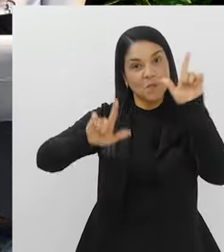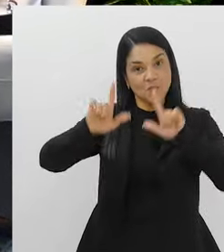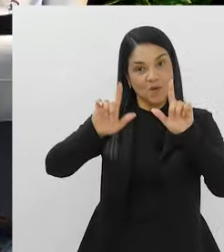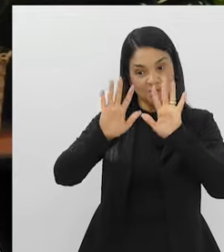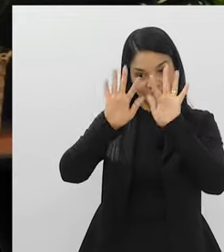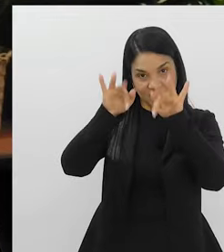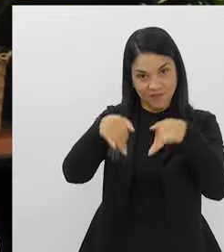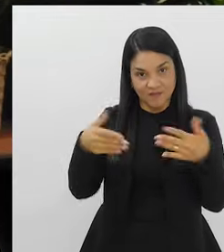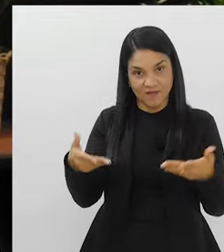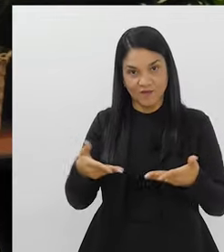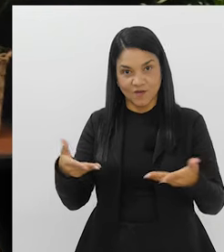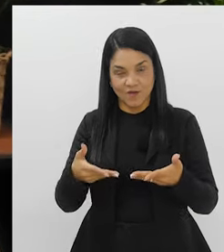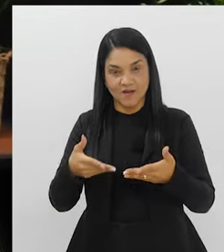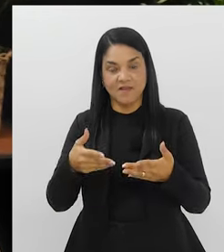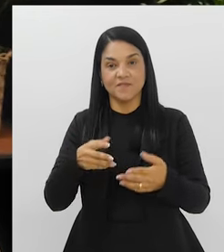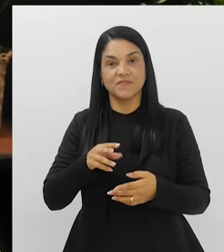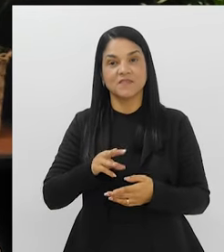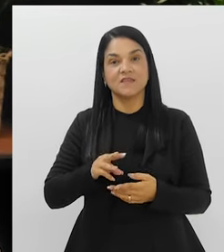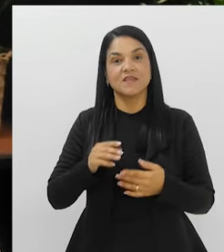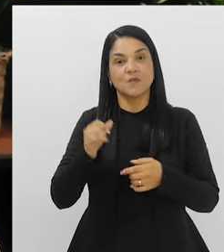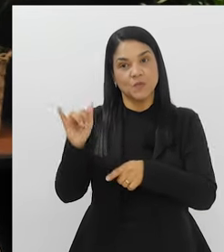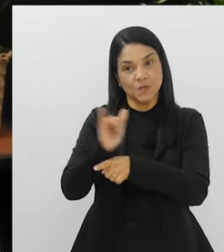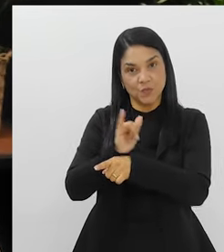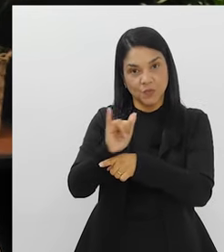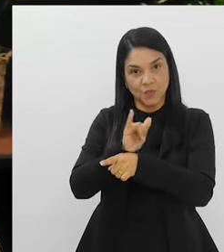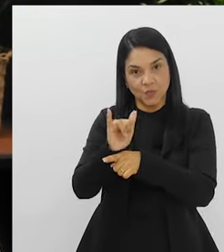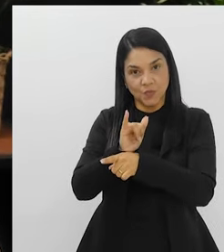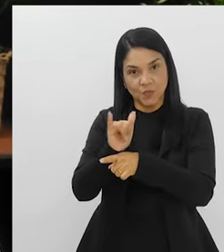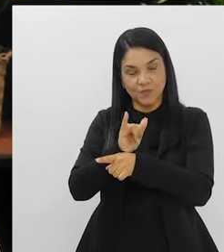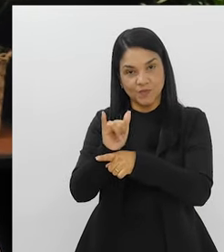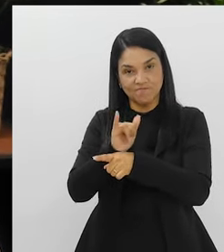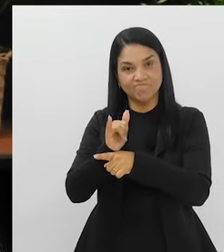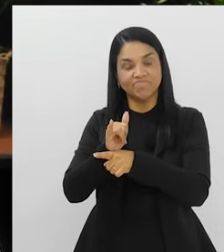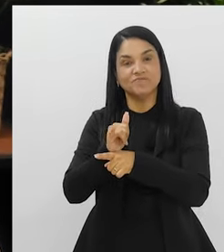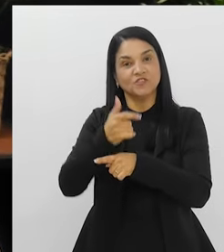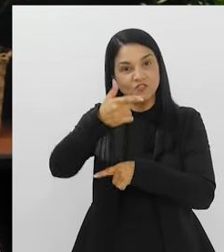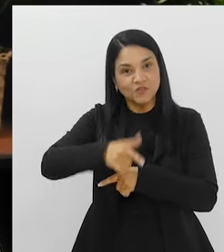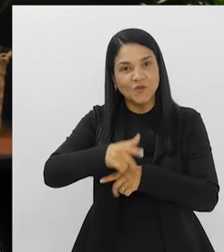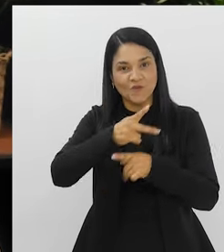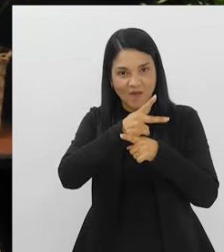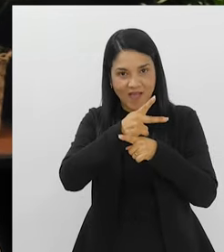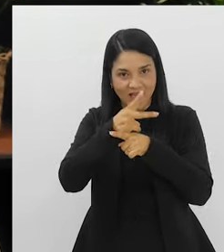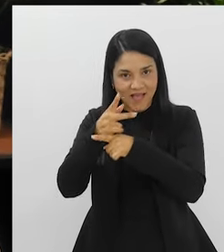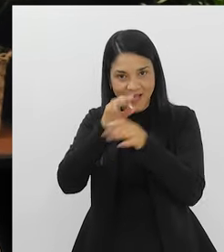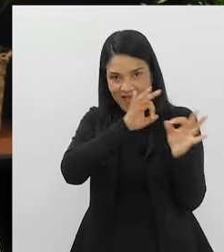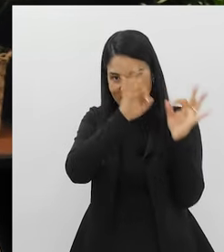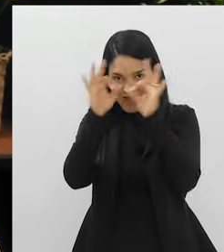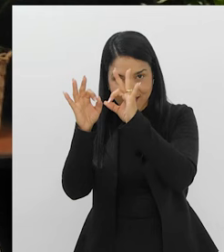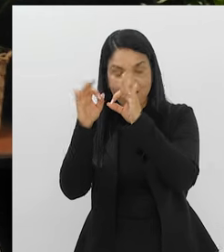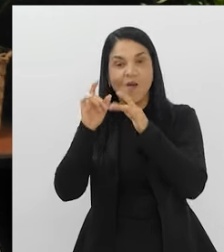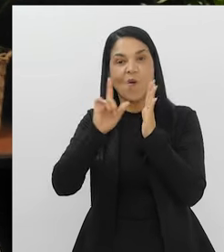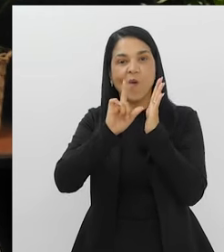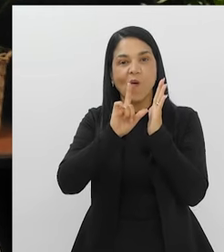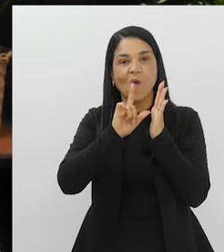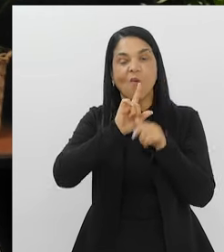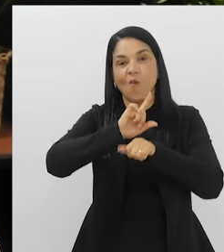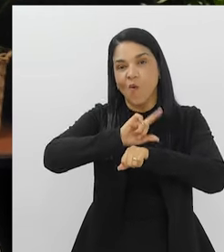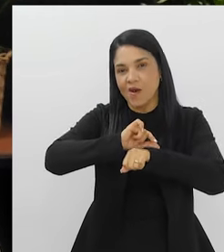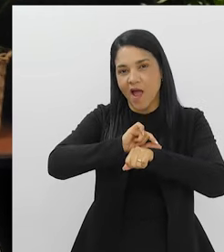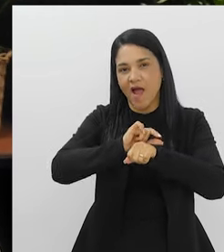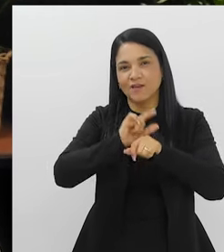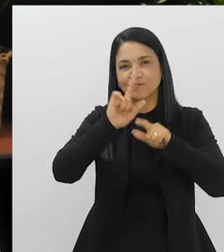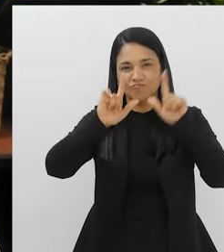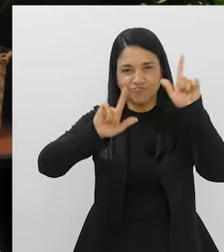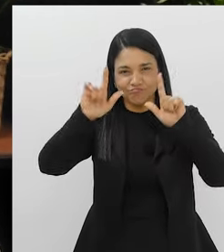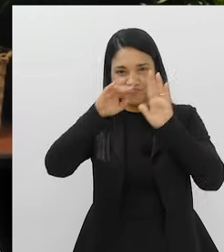próxima. E o nosso programa termina aqui. Você pode acessar também o nosso YouTube, se você quiser assistir novamente. E as informações sobre os